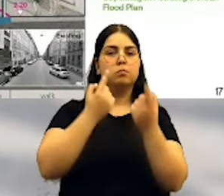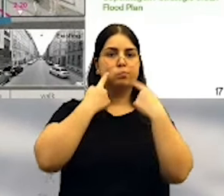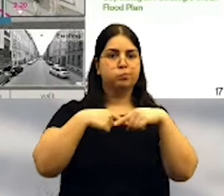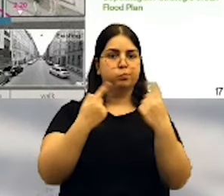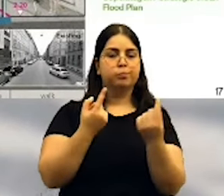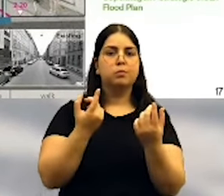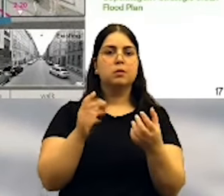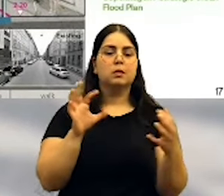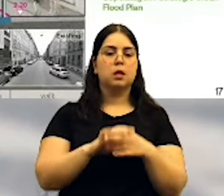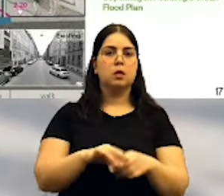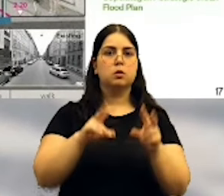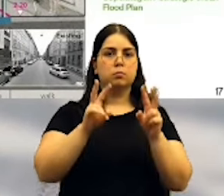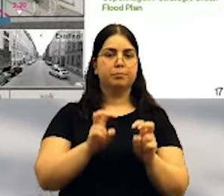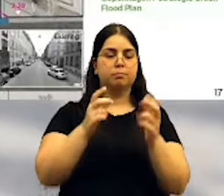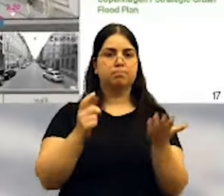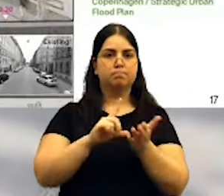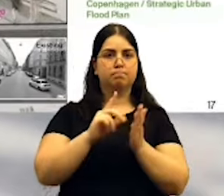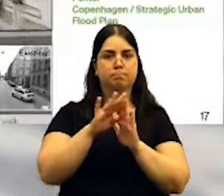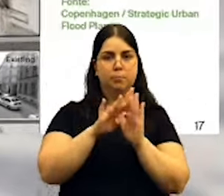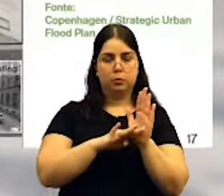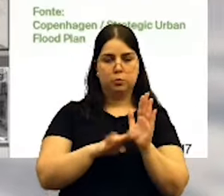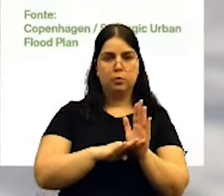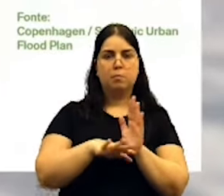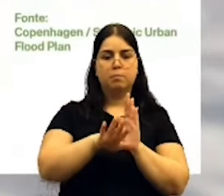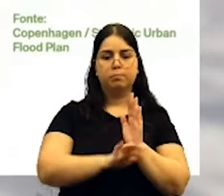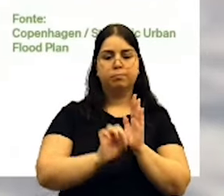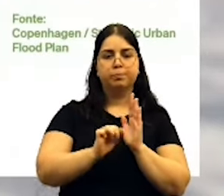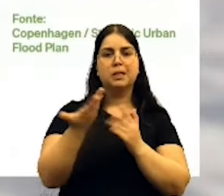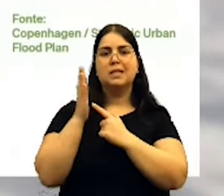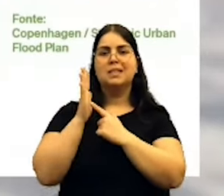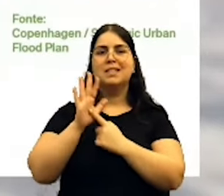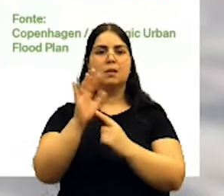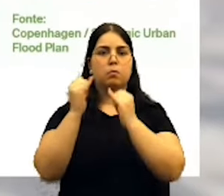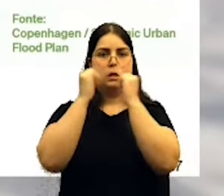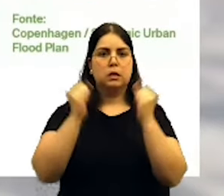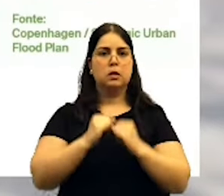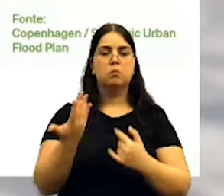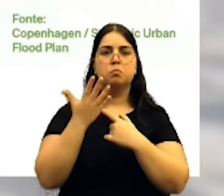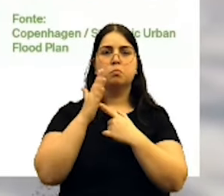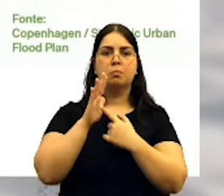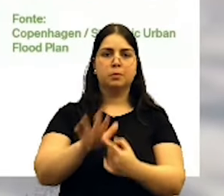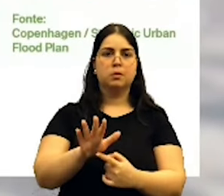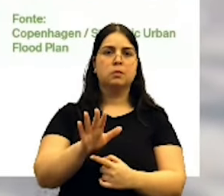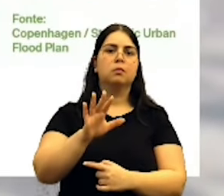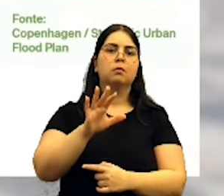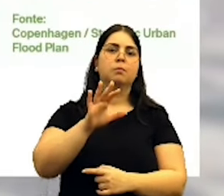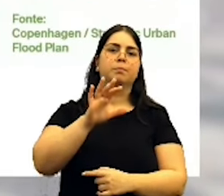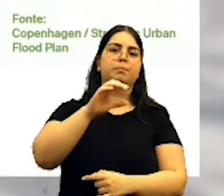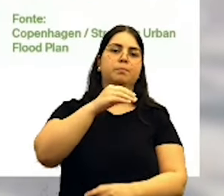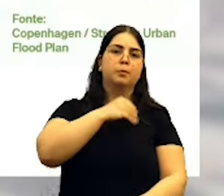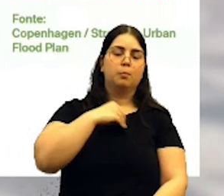ideia de um programa de veredas já tem de facto exemplos internacionais. Nós temos exemplos em Copenhaga, onde o